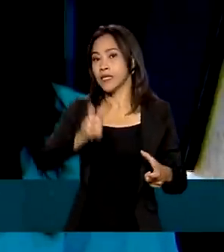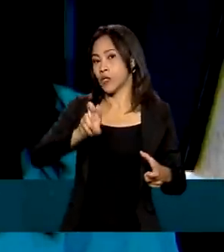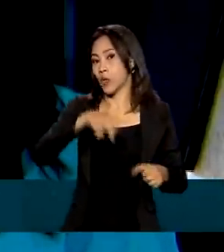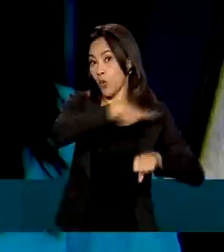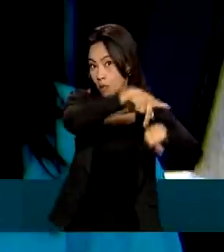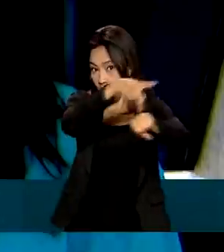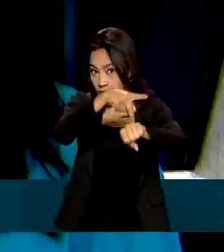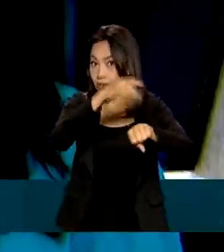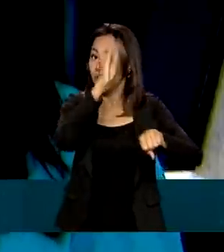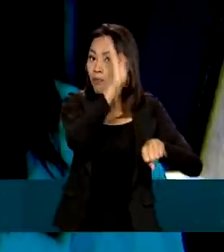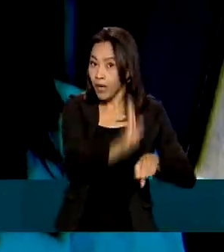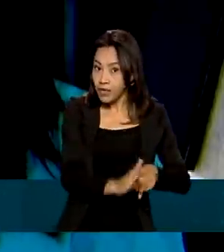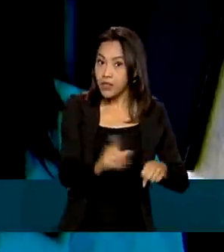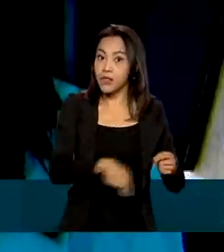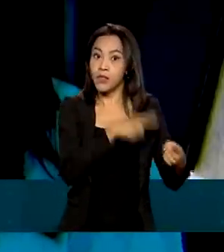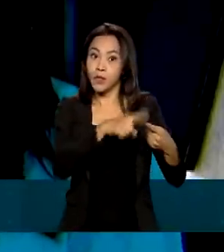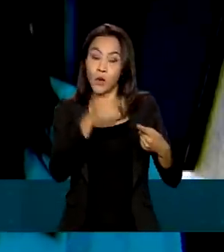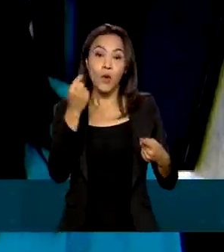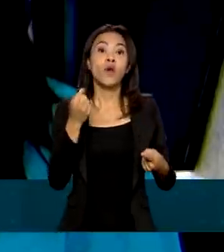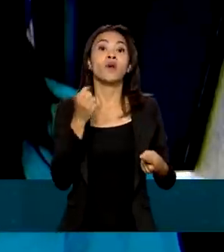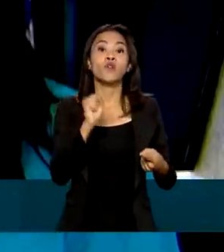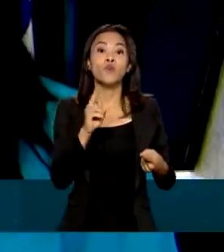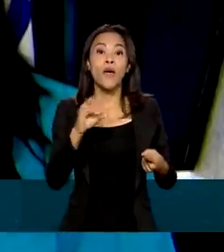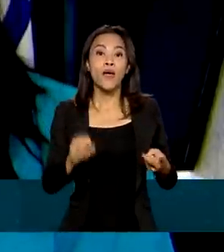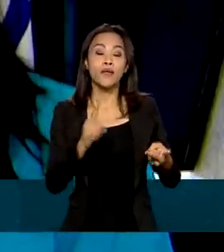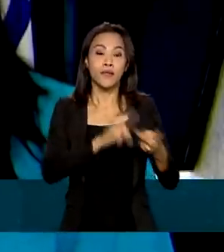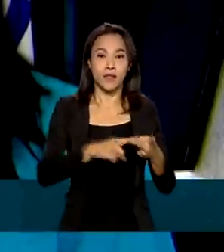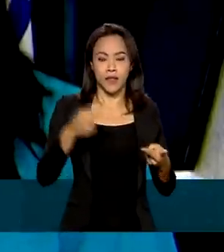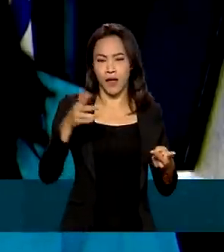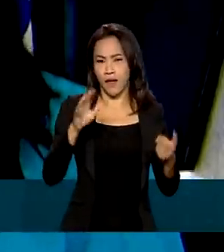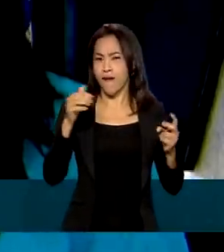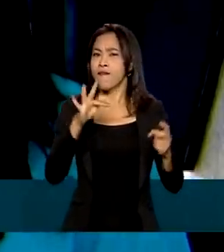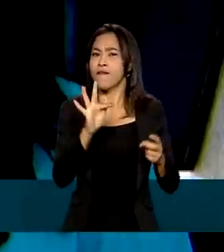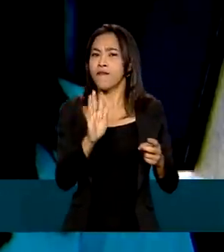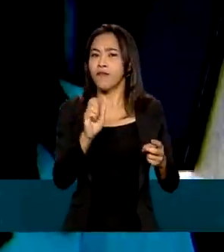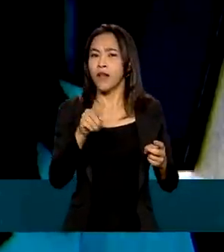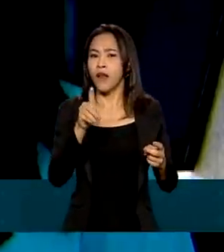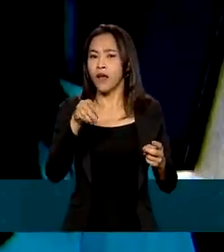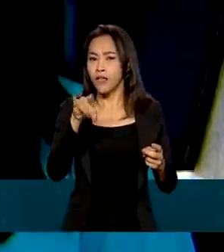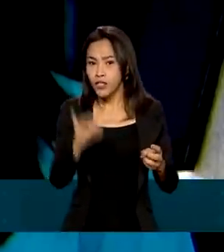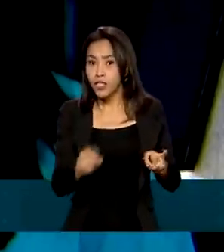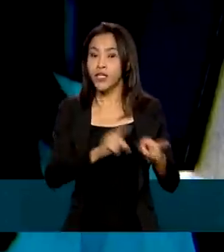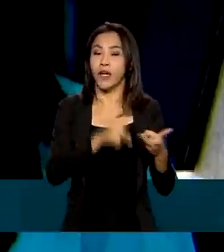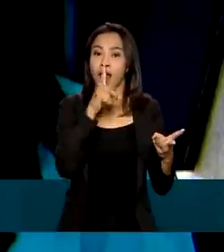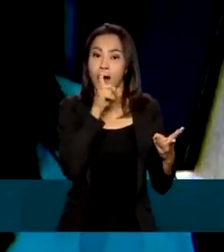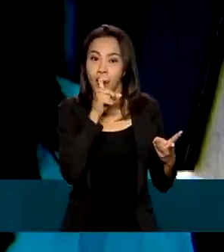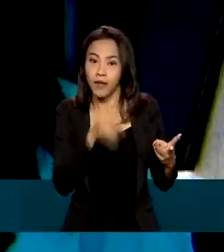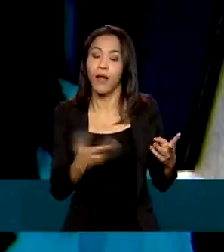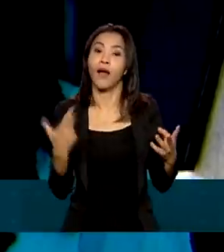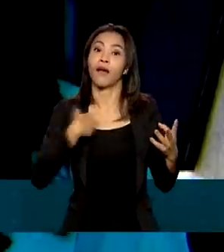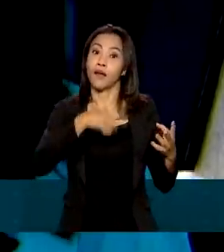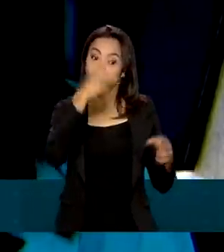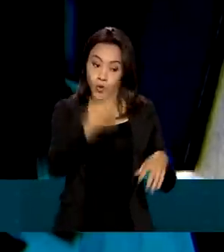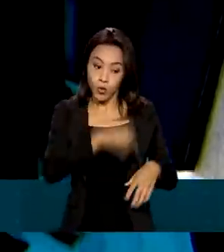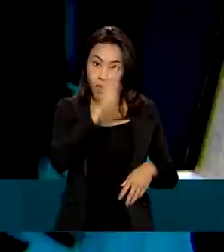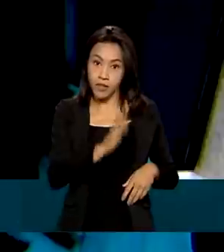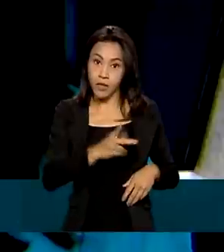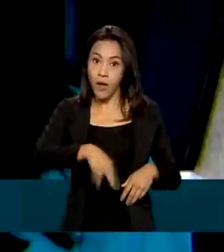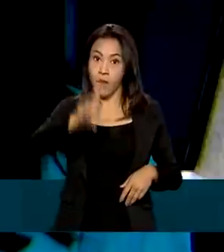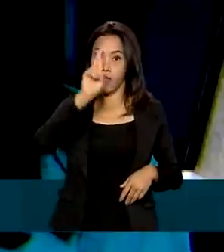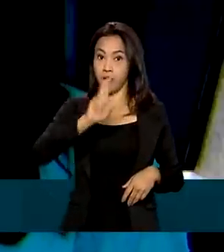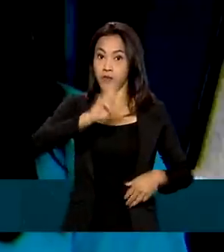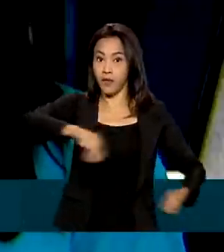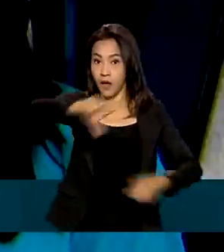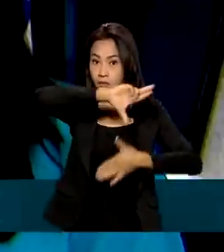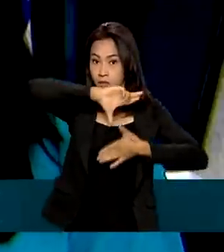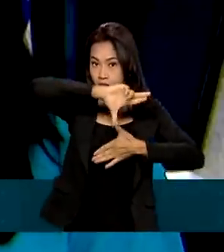Além do Brasil, participam também Suécia, Bulgária, Filândia e Catar. A equipe brasileira, que representa a América Latina, conta com o